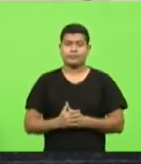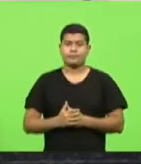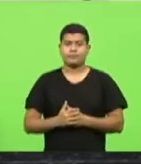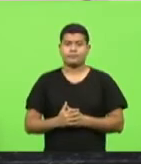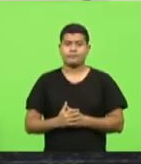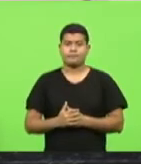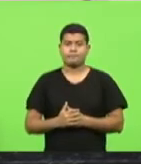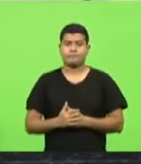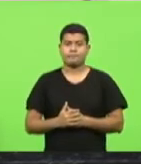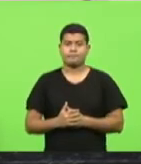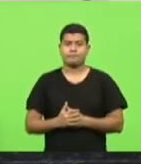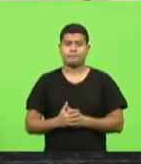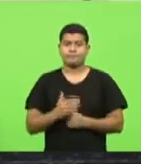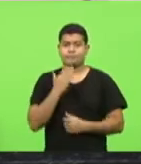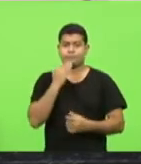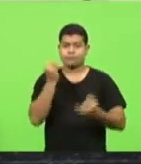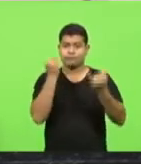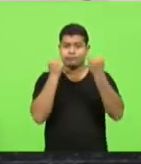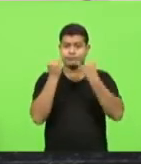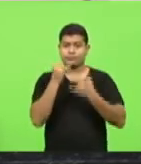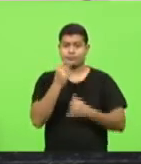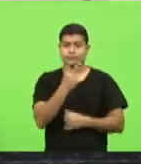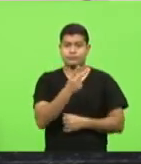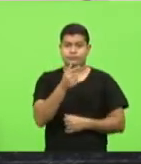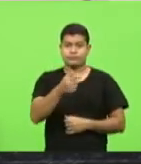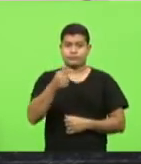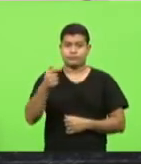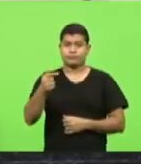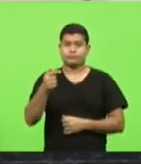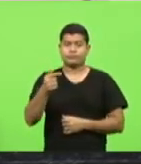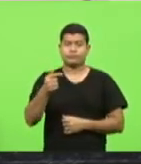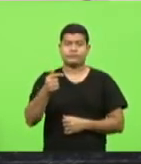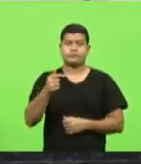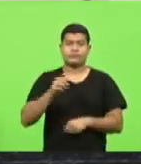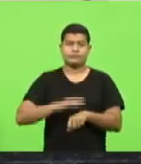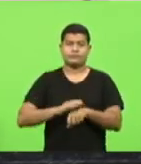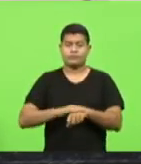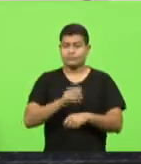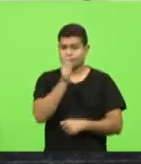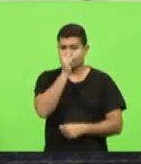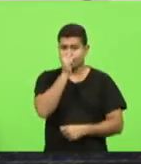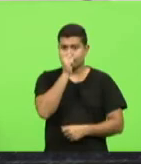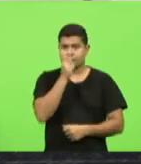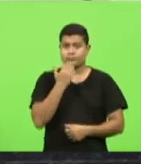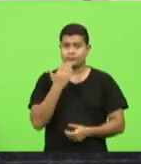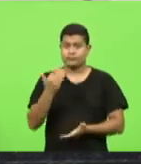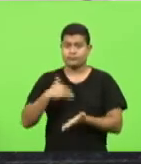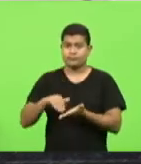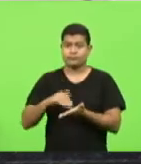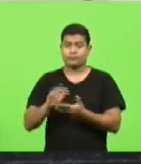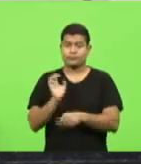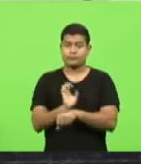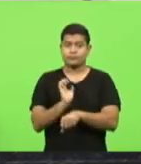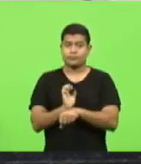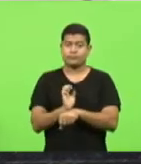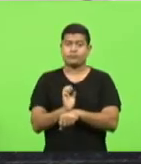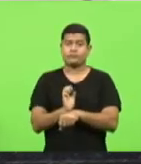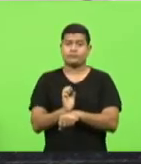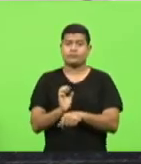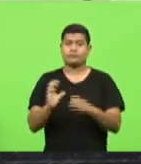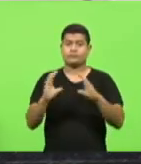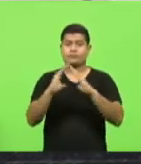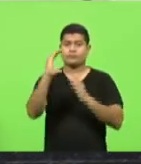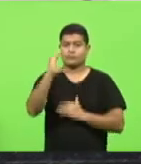pedido de informação número 277 deputado João Amin solicita ao secretário do estado da casa